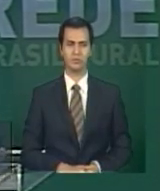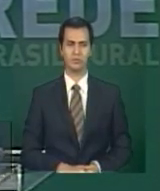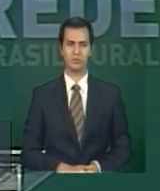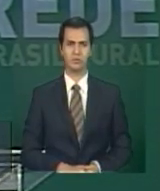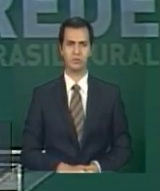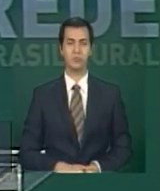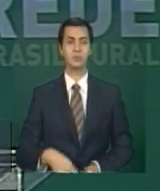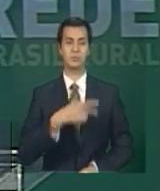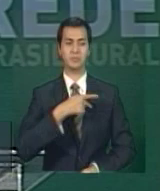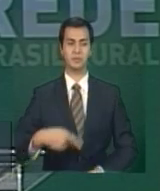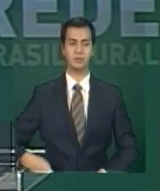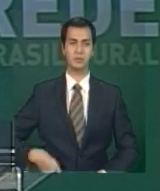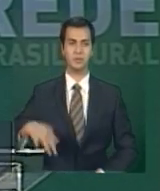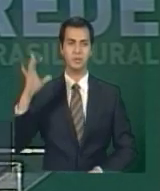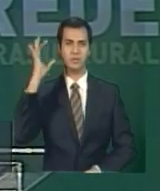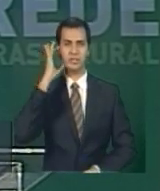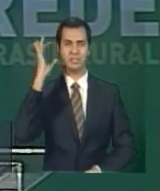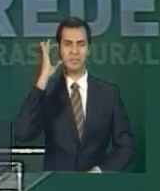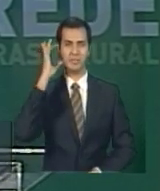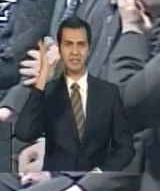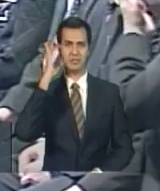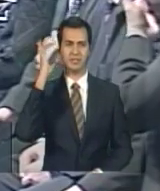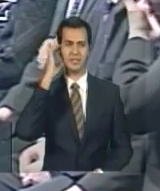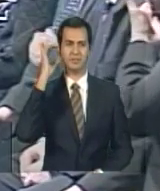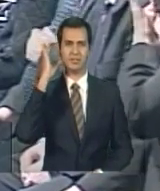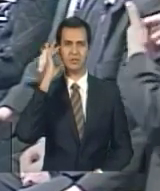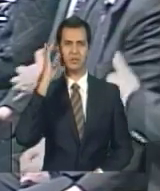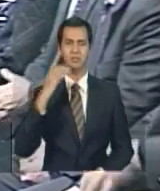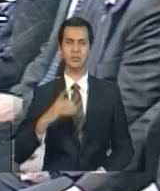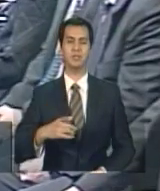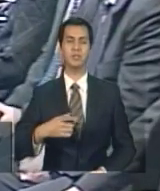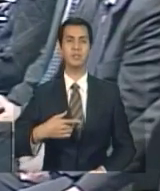presença aqui em Porto Alegre, novamente,